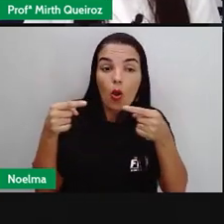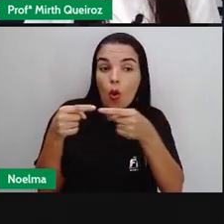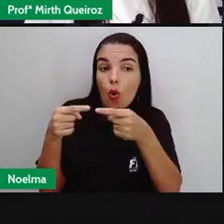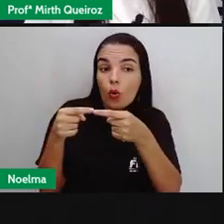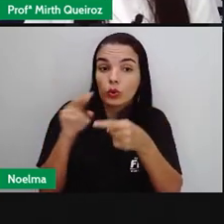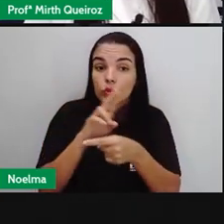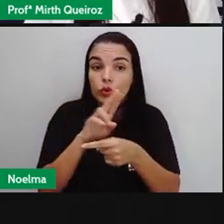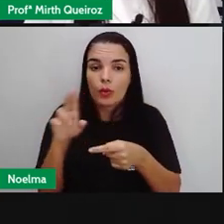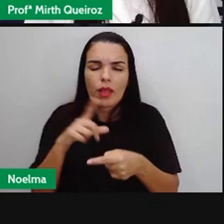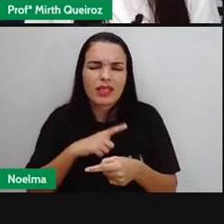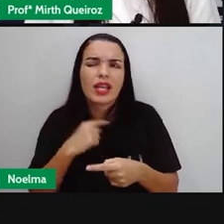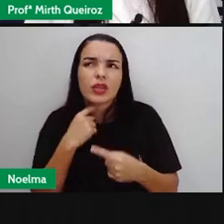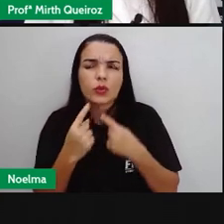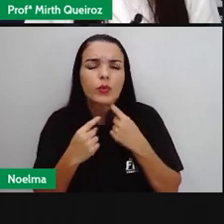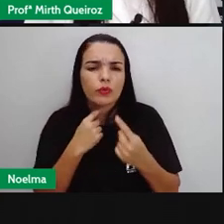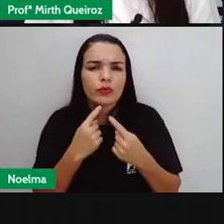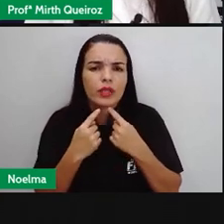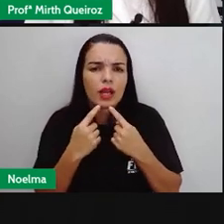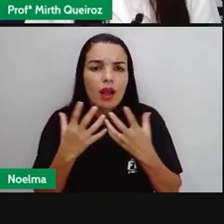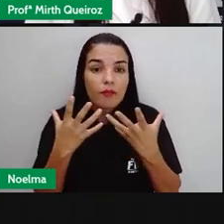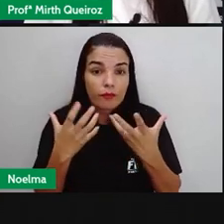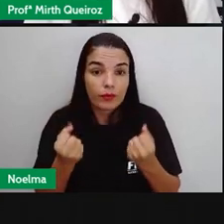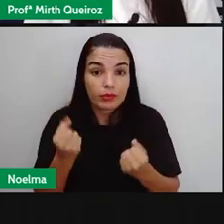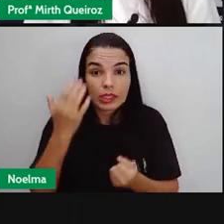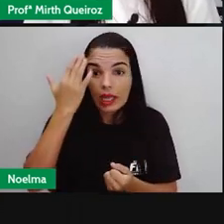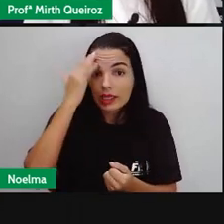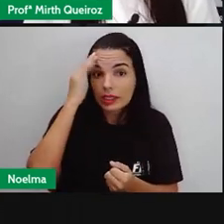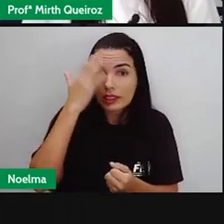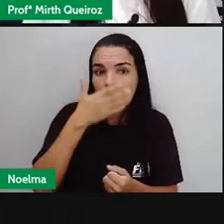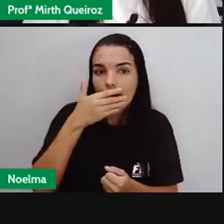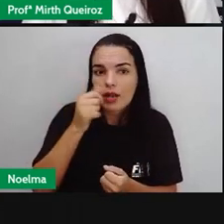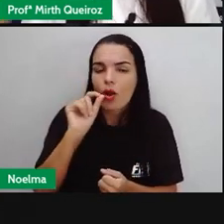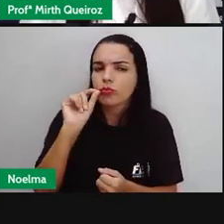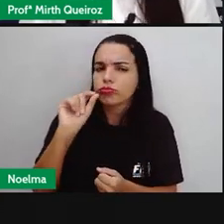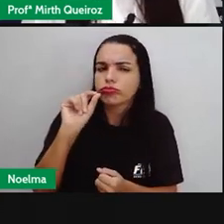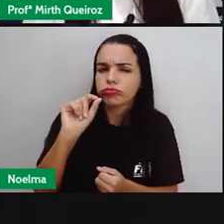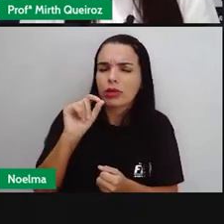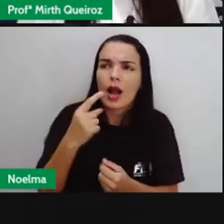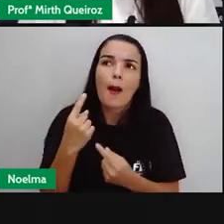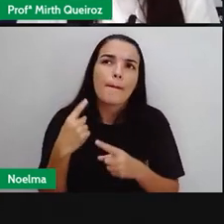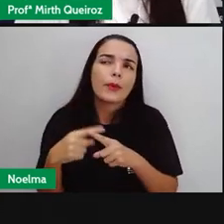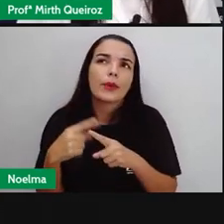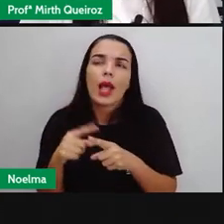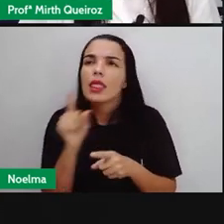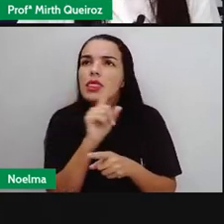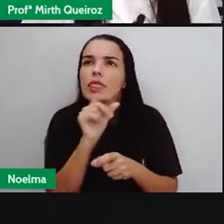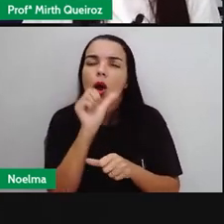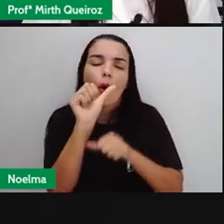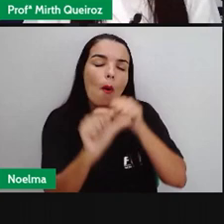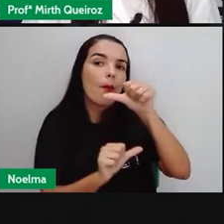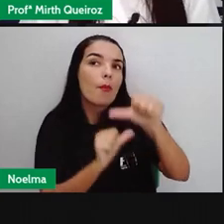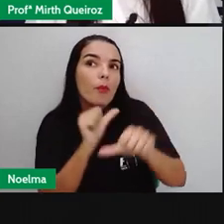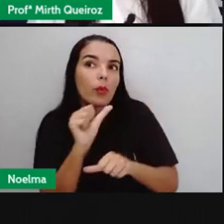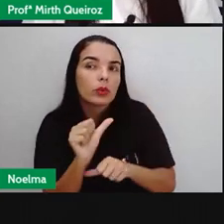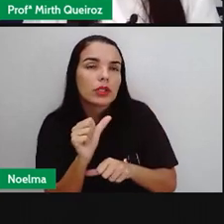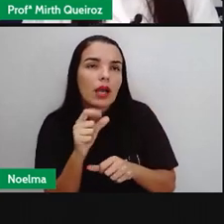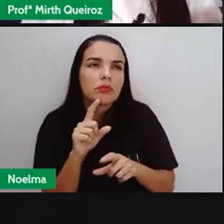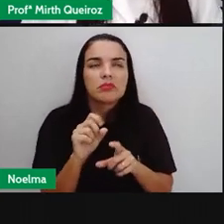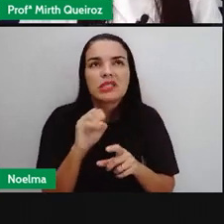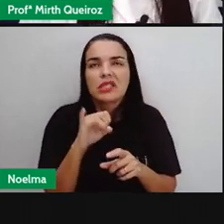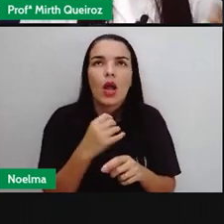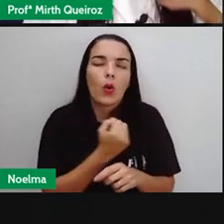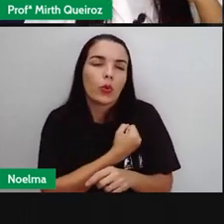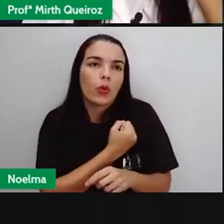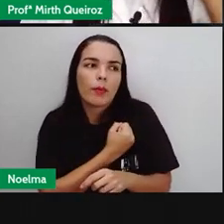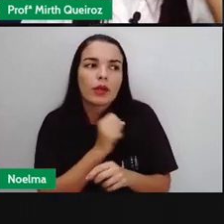que geram muitas dúvidas. Vamos entender melhor o que acontece com alguns deles. Porque alguns deles não mudam de acordo com o número ou podem